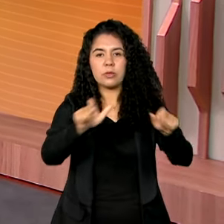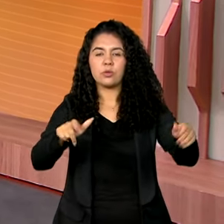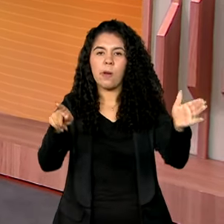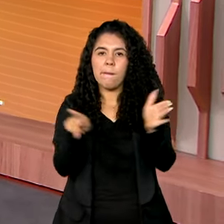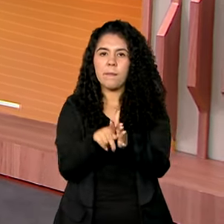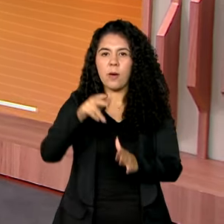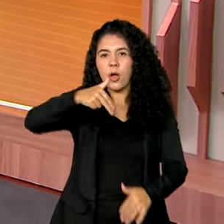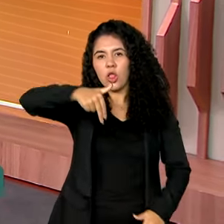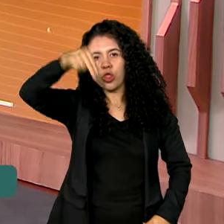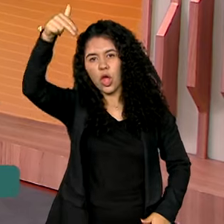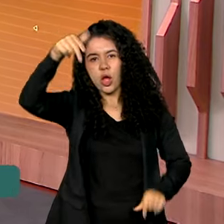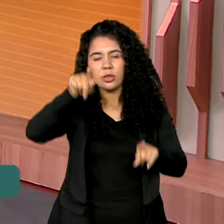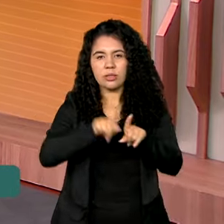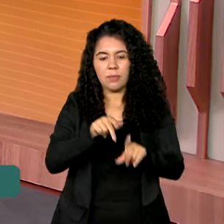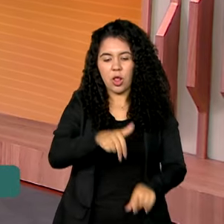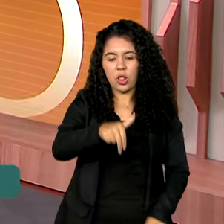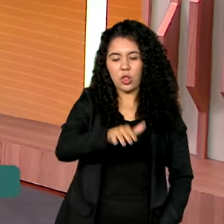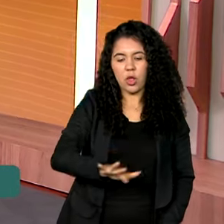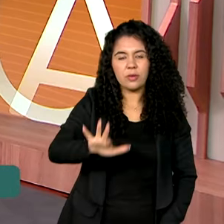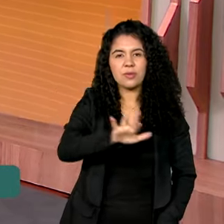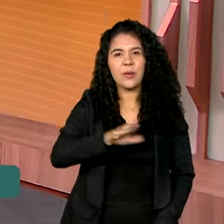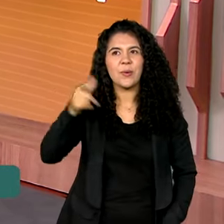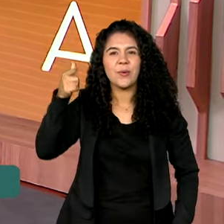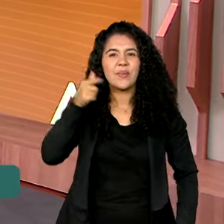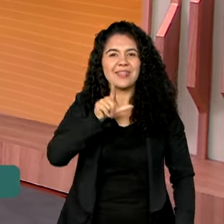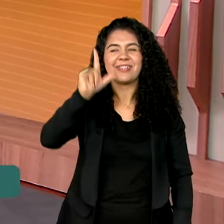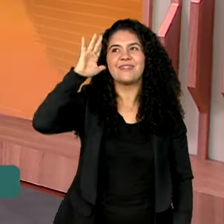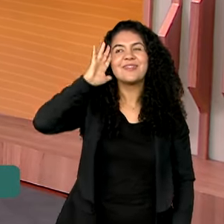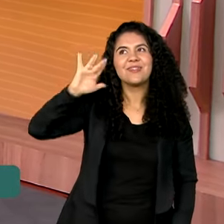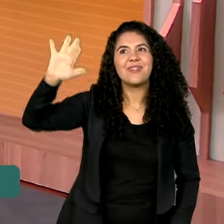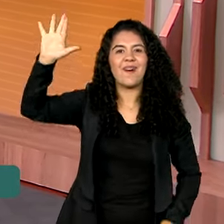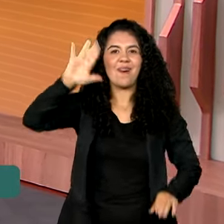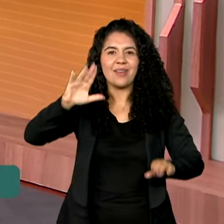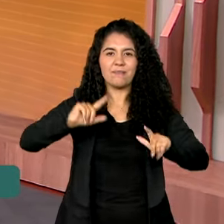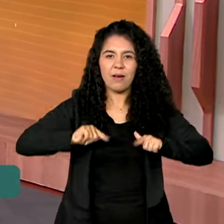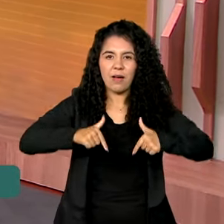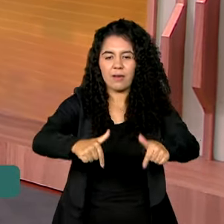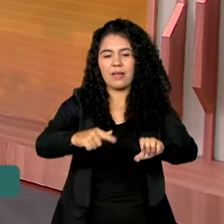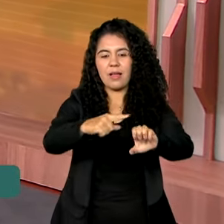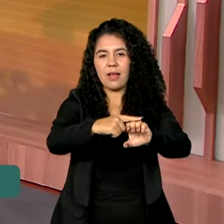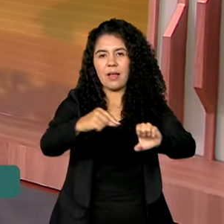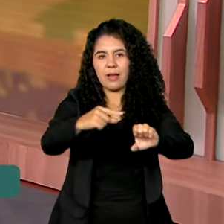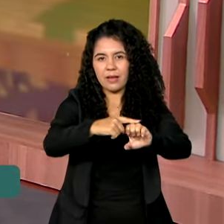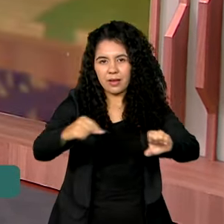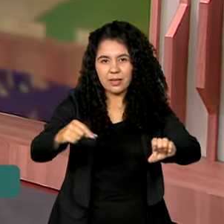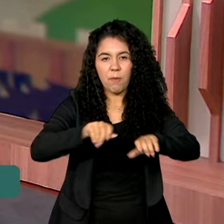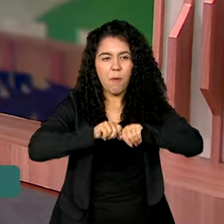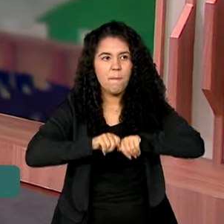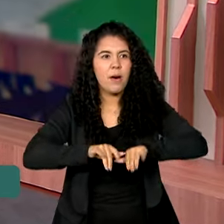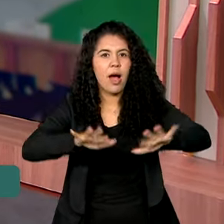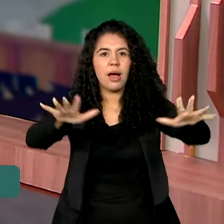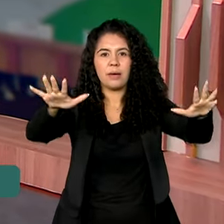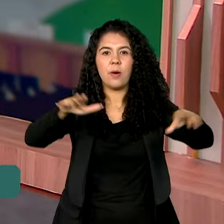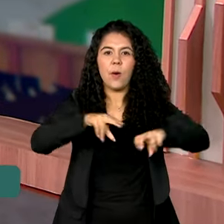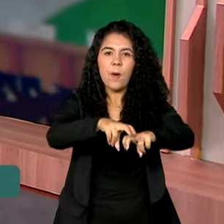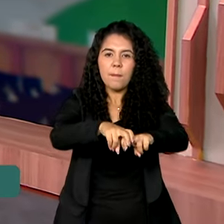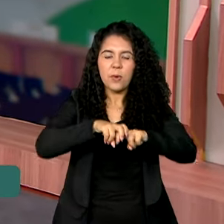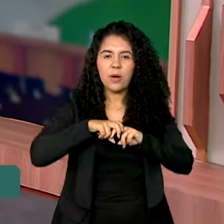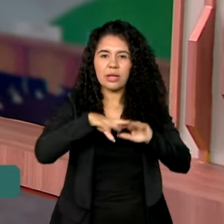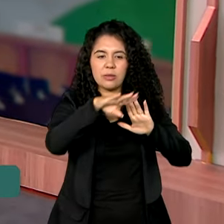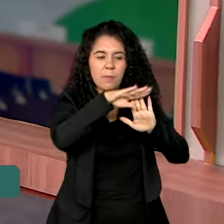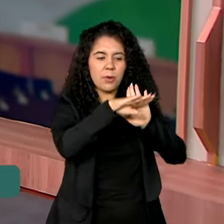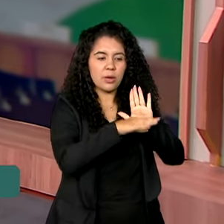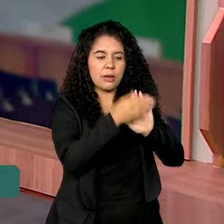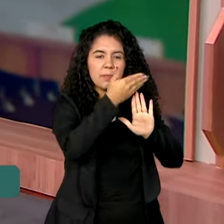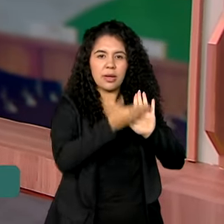realizaram o sonho de empreender ou expandir o próprio negócio por meio do programa Acredita no Primeiro Passo. A